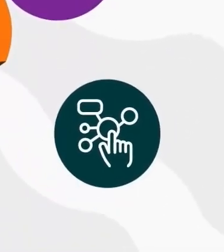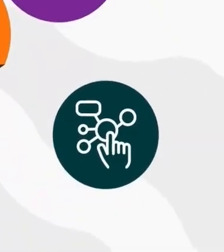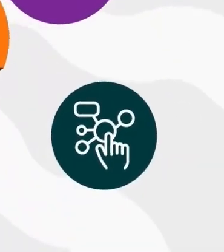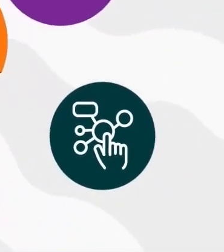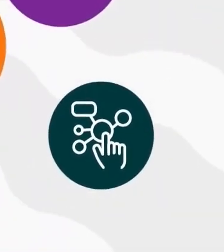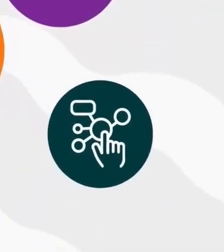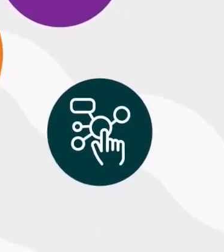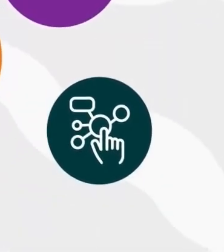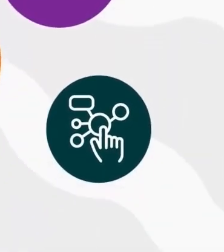Amazônia